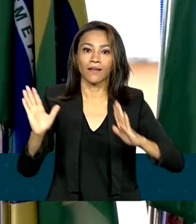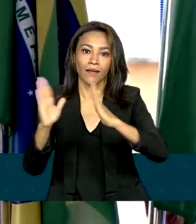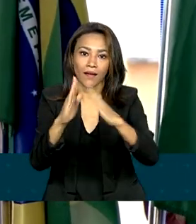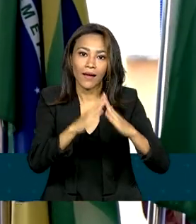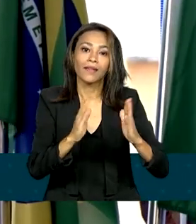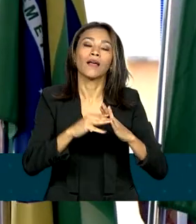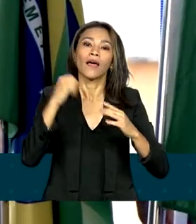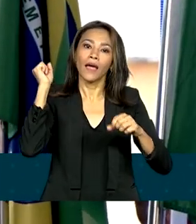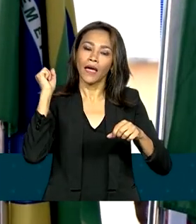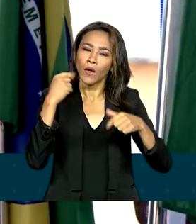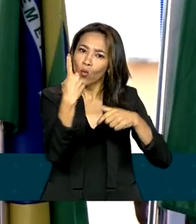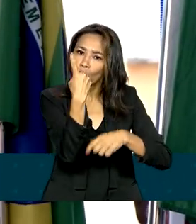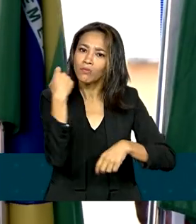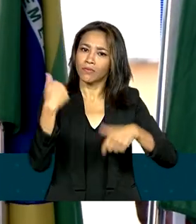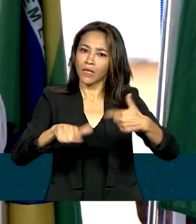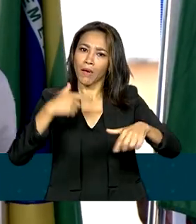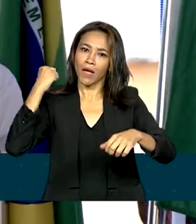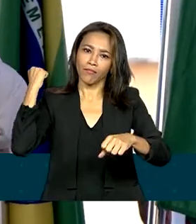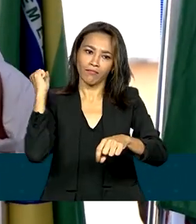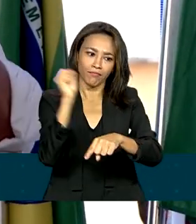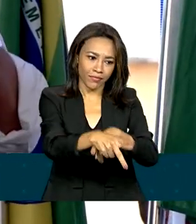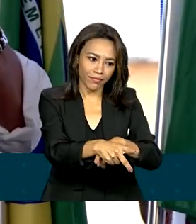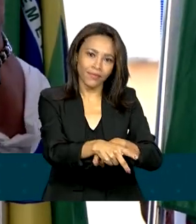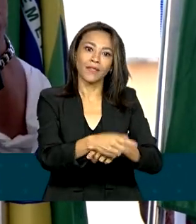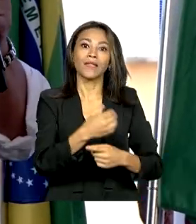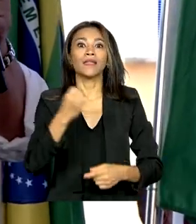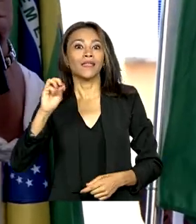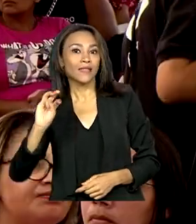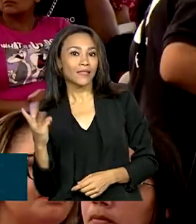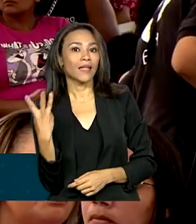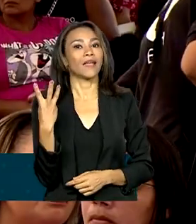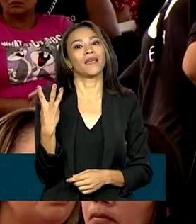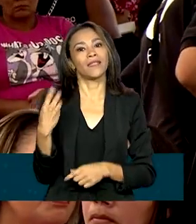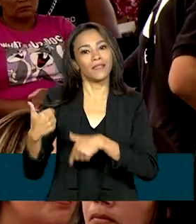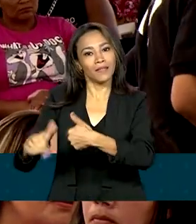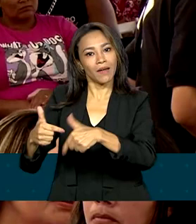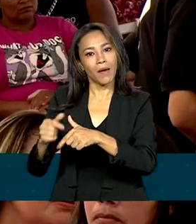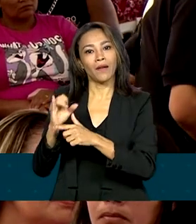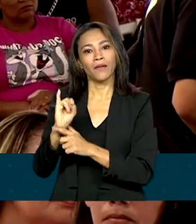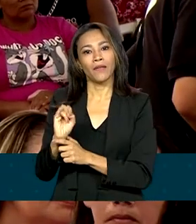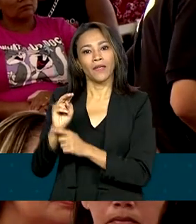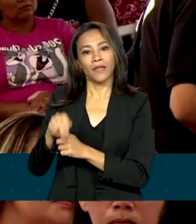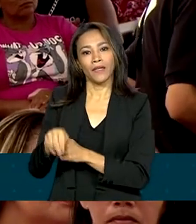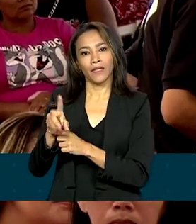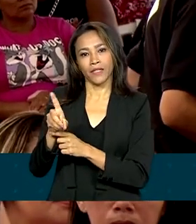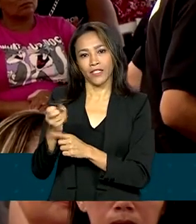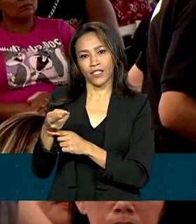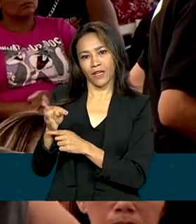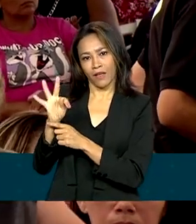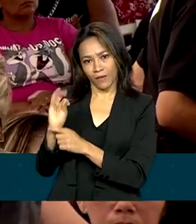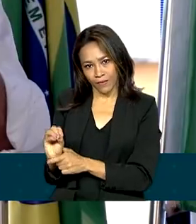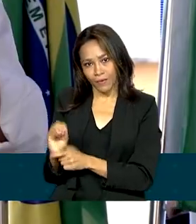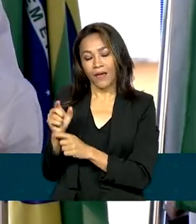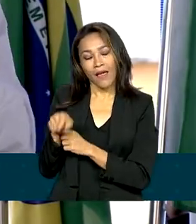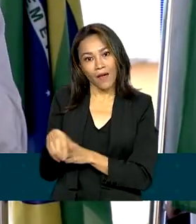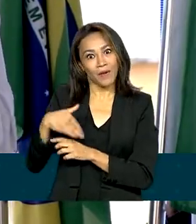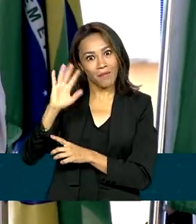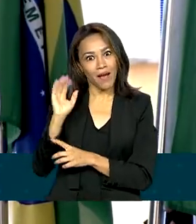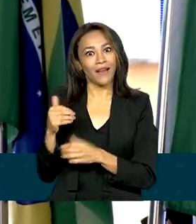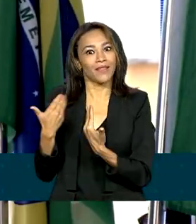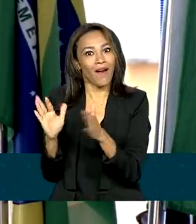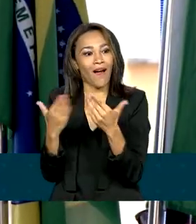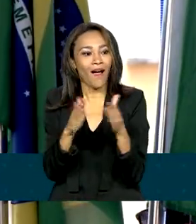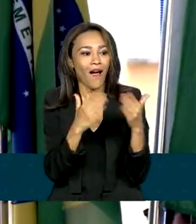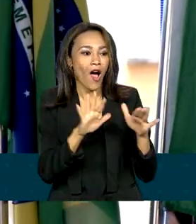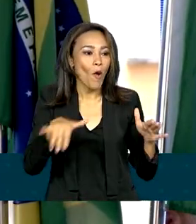direto na construção e três empregos indiretos. É o que mais gera emprego